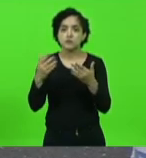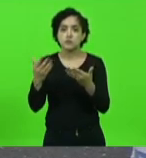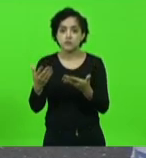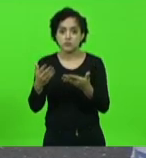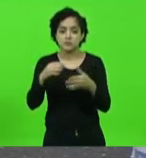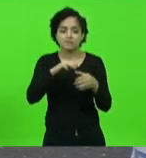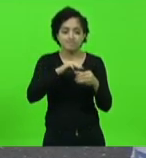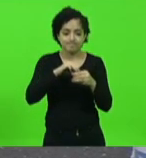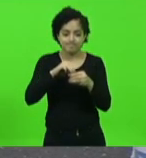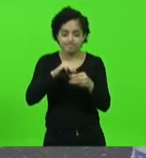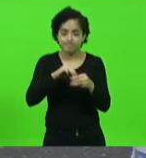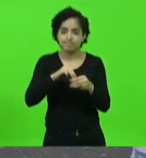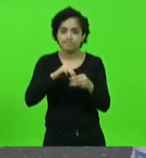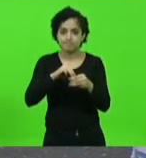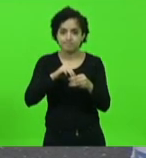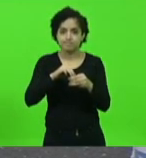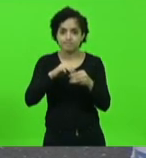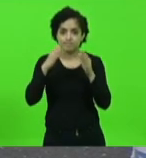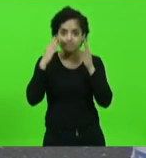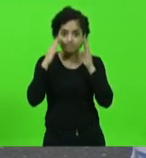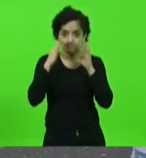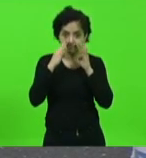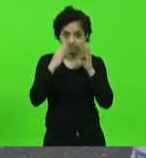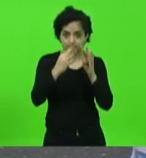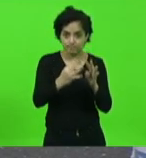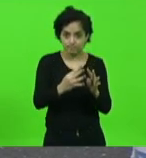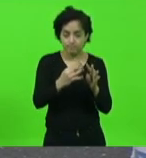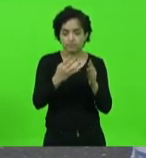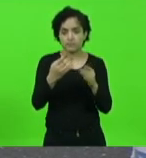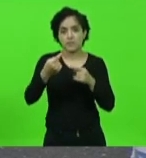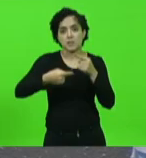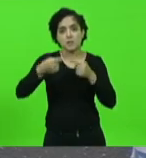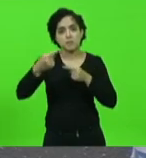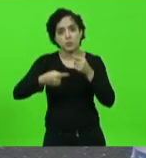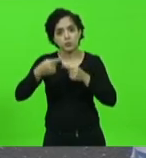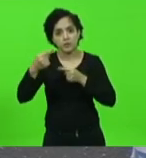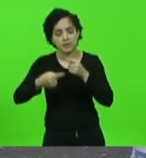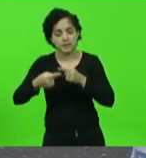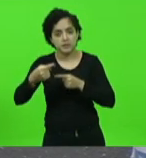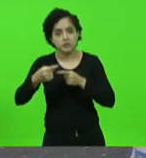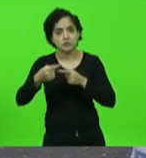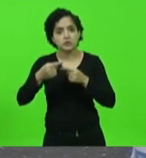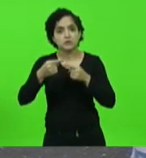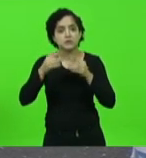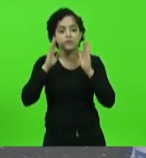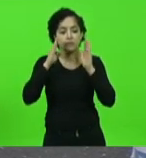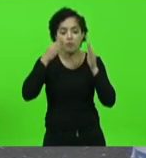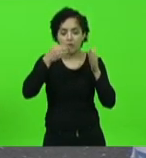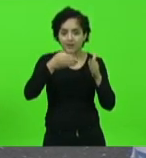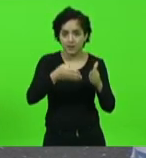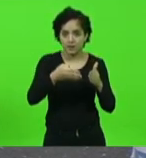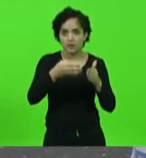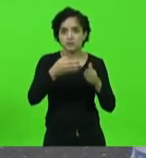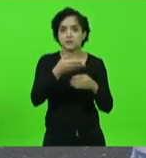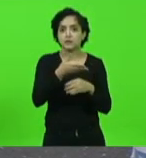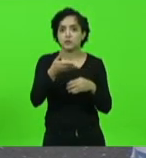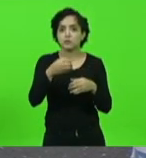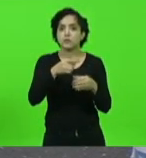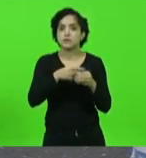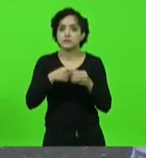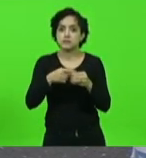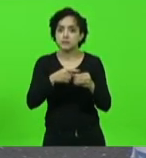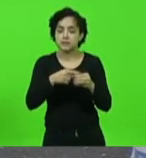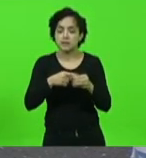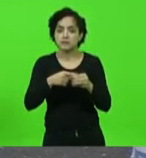municípios atenção que tem sido dada as políticas do município ainda que levando